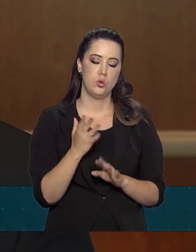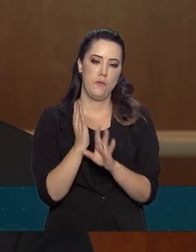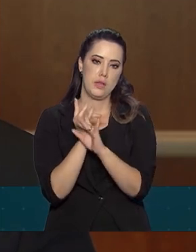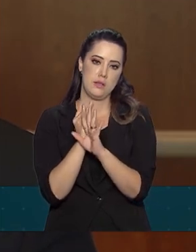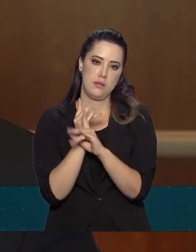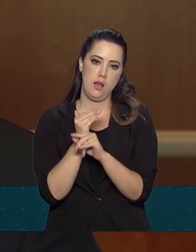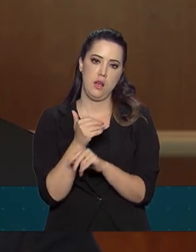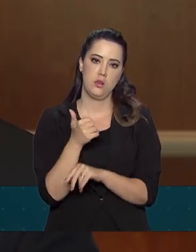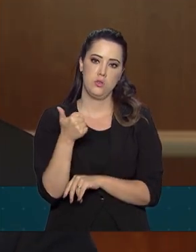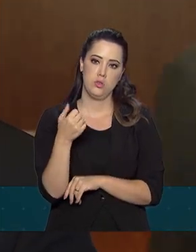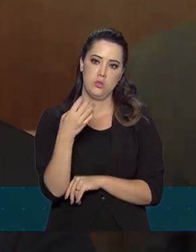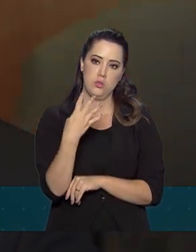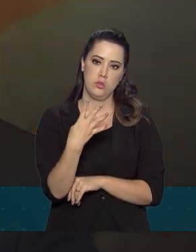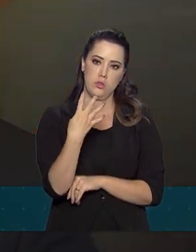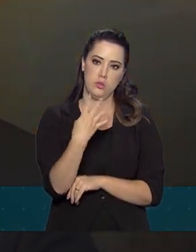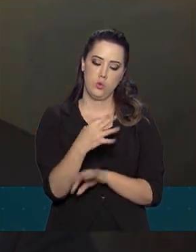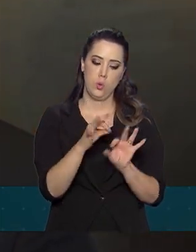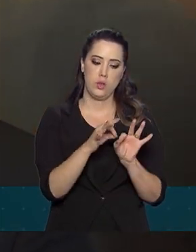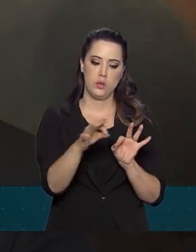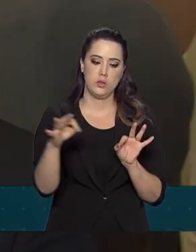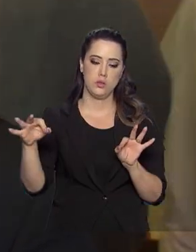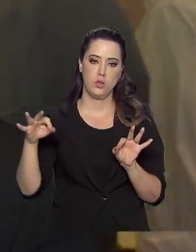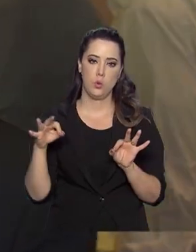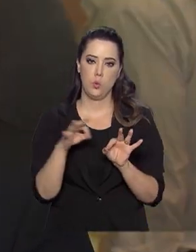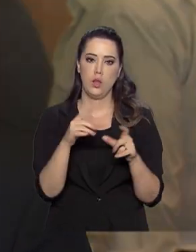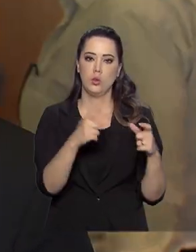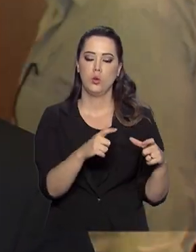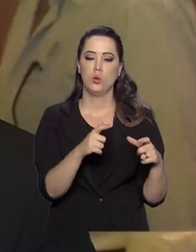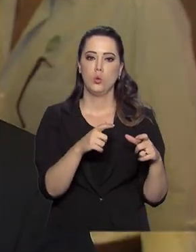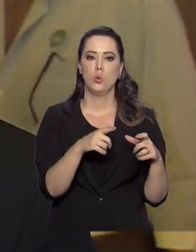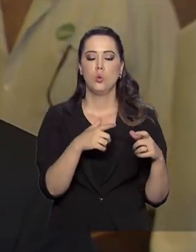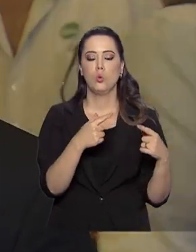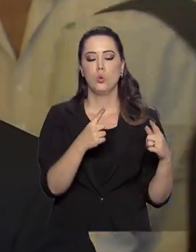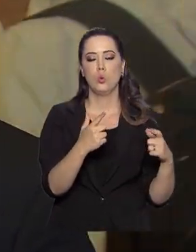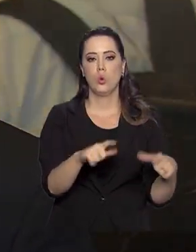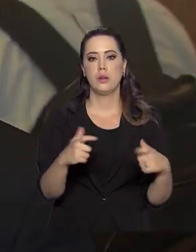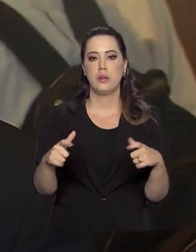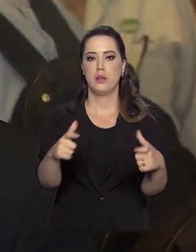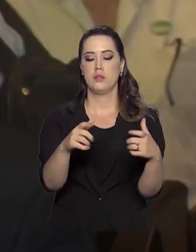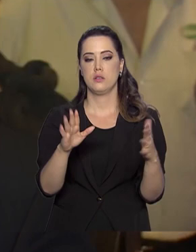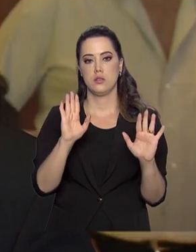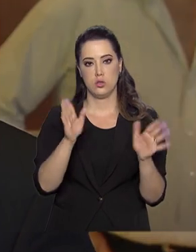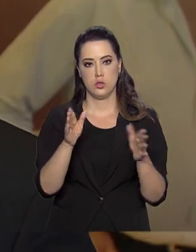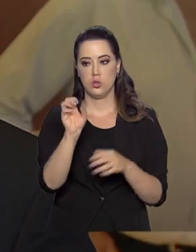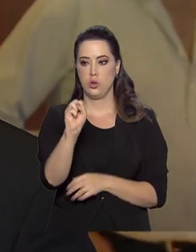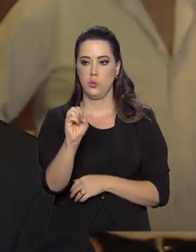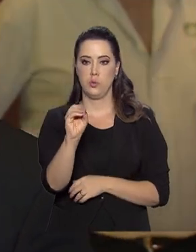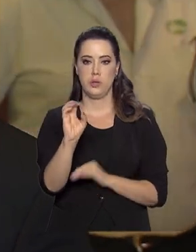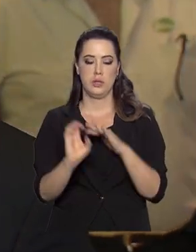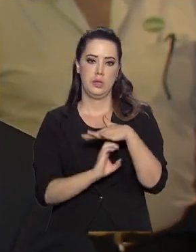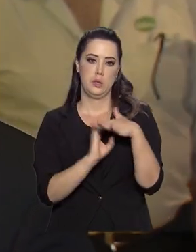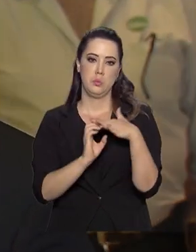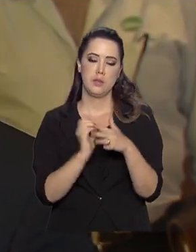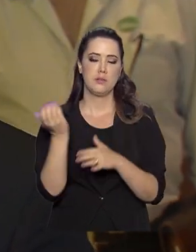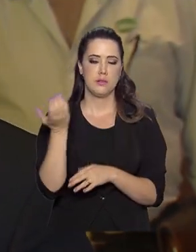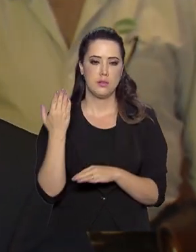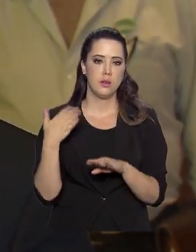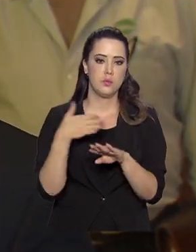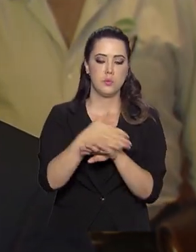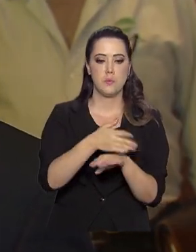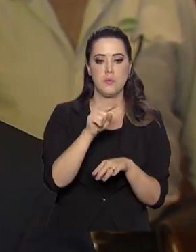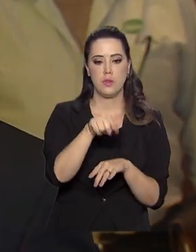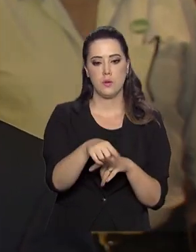com 144 lotes de mil metros quadrados, com inscrição já até o momento de 80 empresas, micro e pequenas empresas,